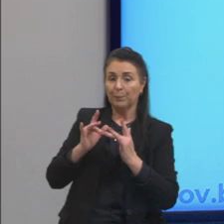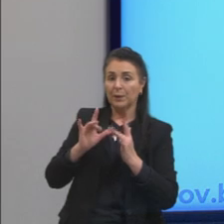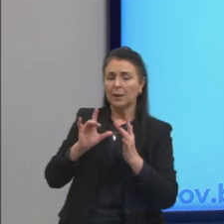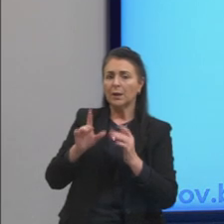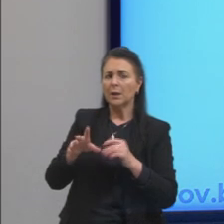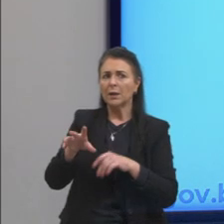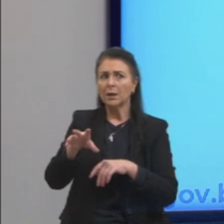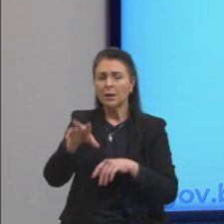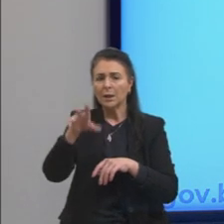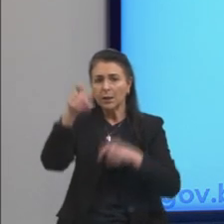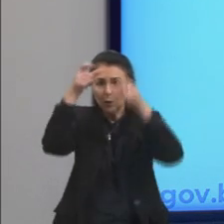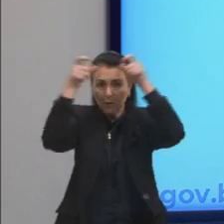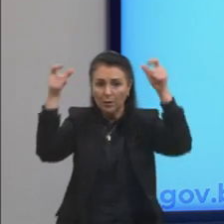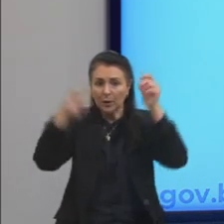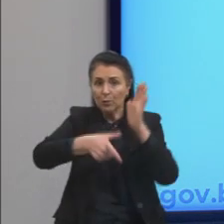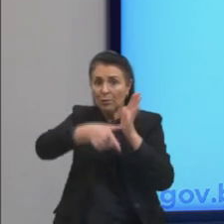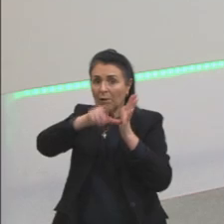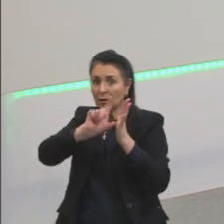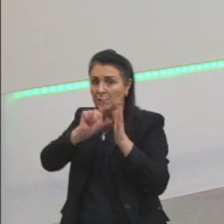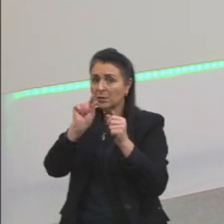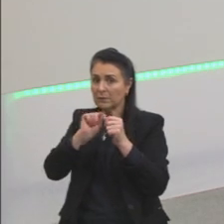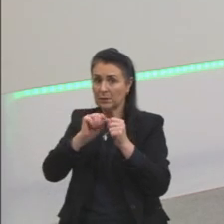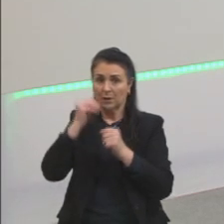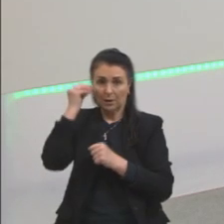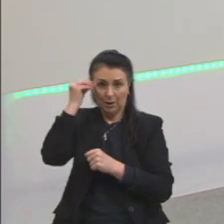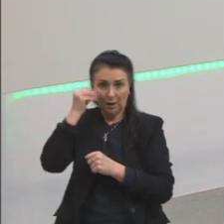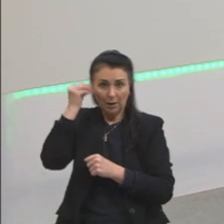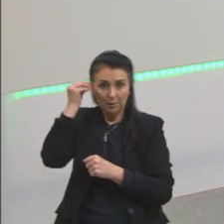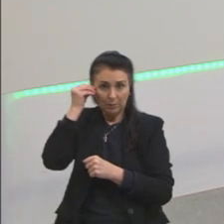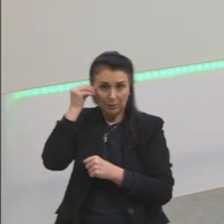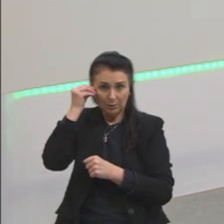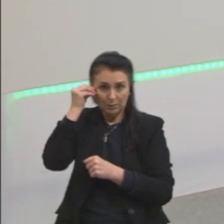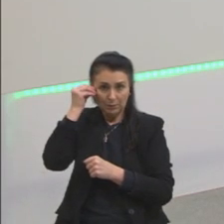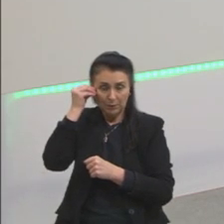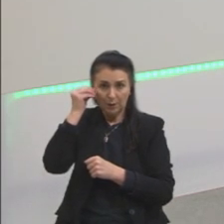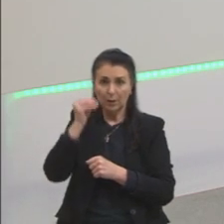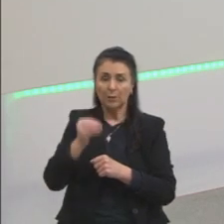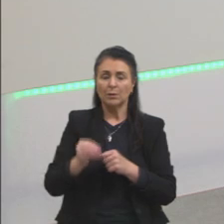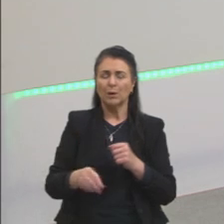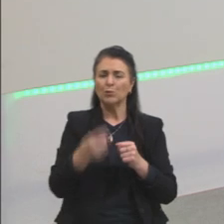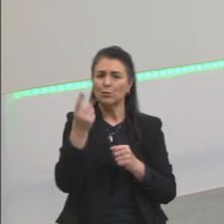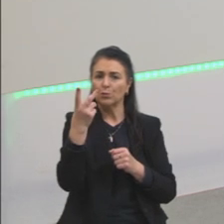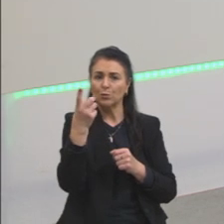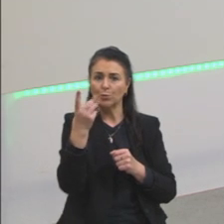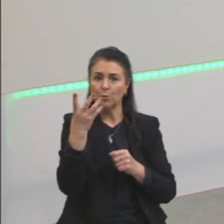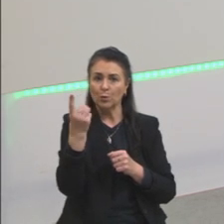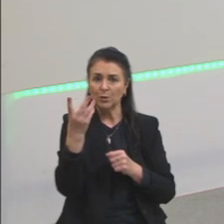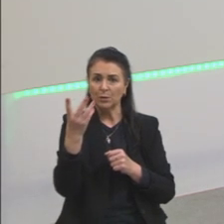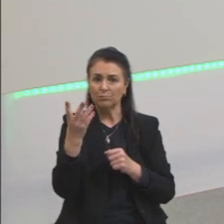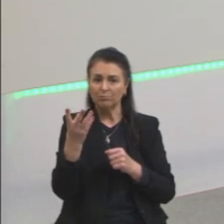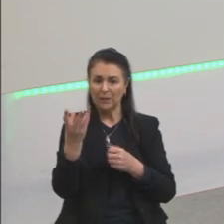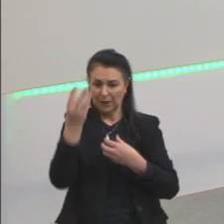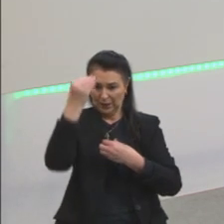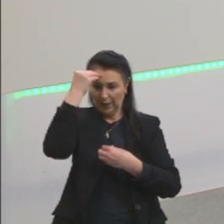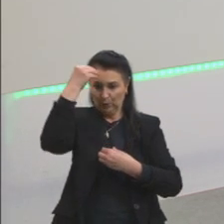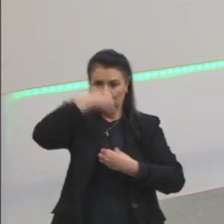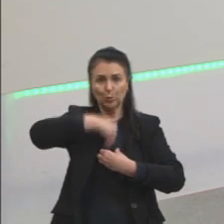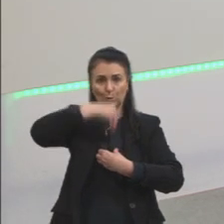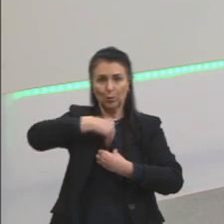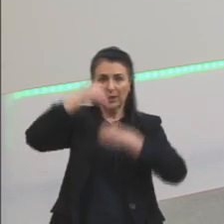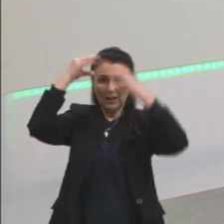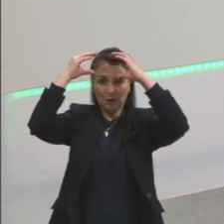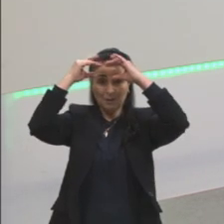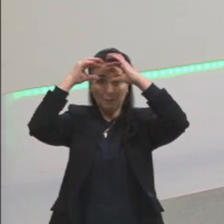conhecimentos a priori, antes da experiência. Ele coloca aqui, ele defende que nós temos 12 categorias internas na nossa mente que são a